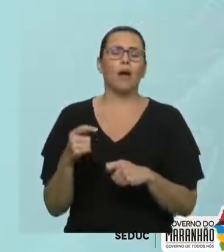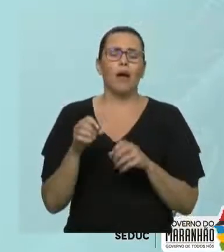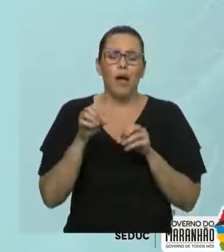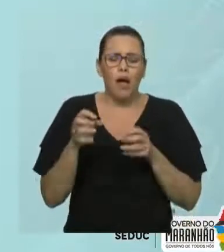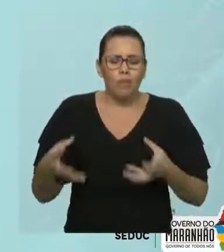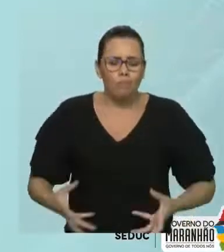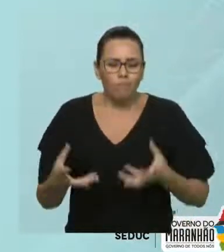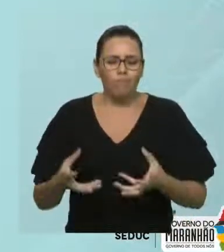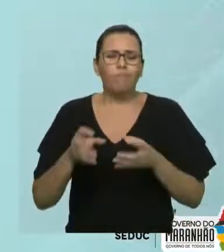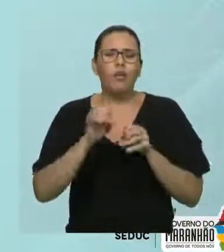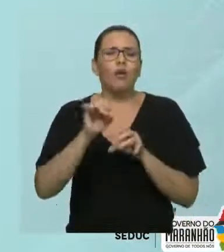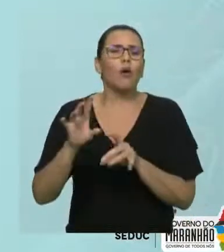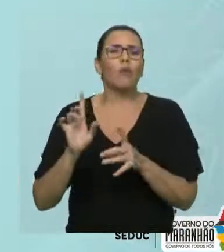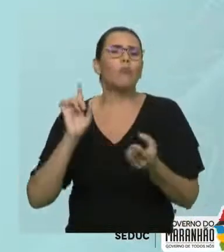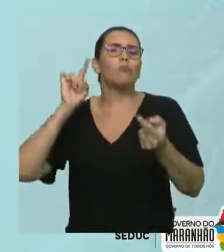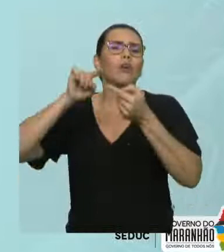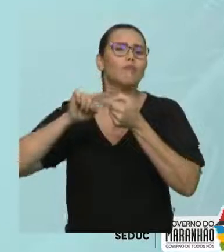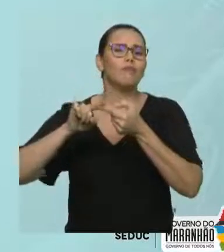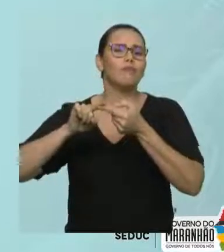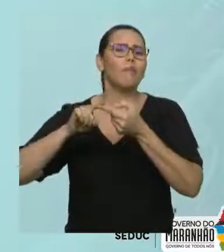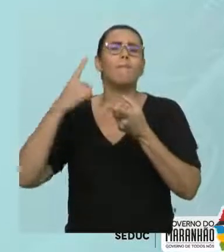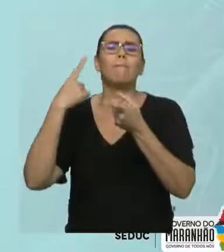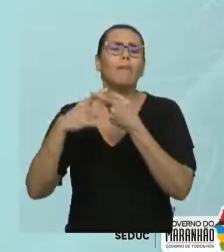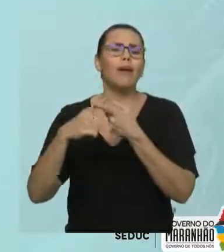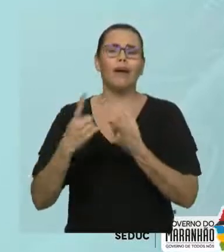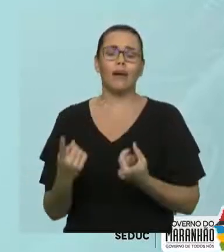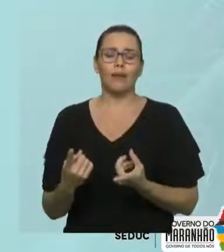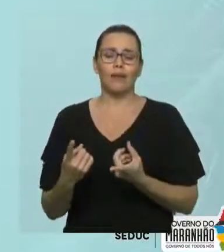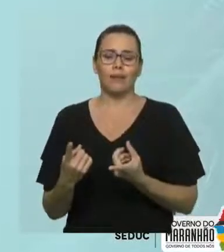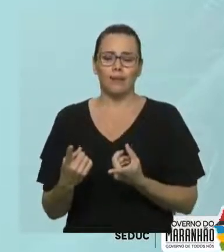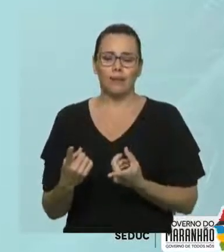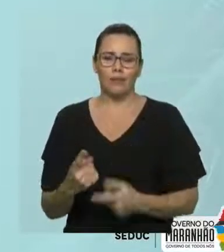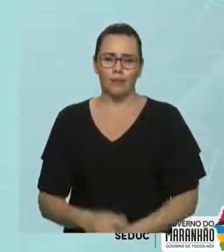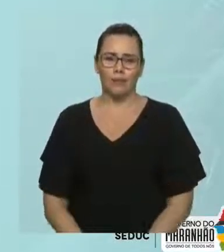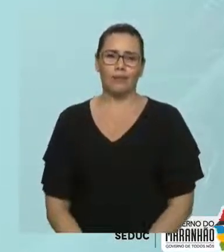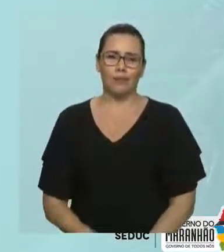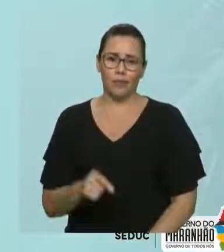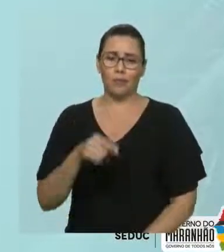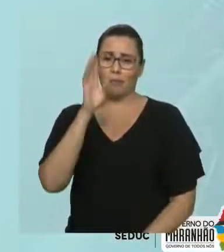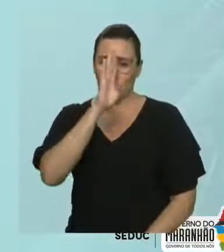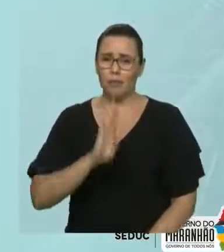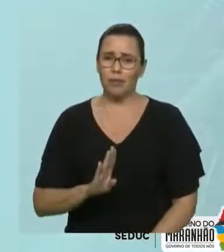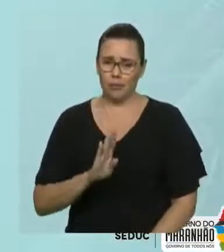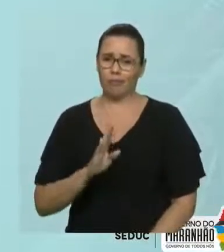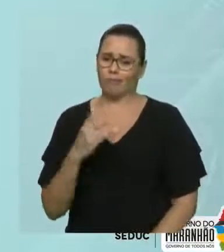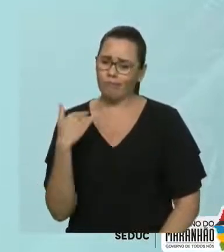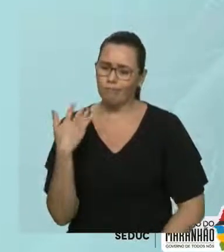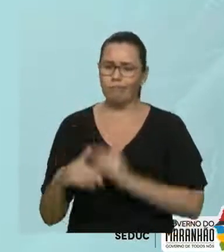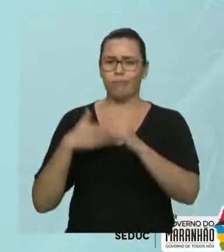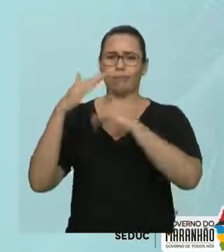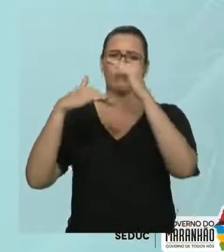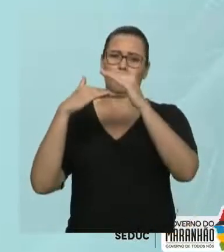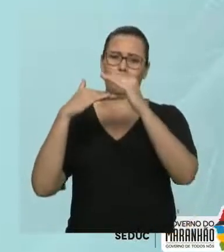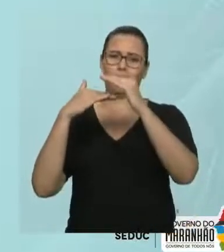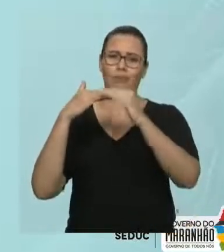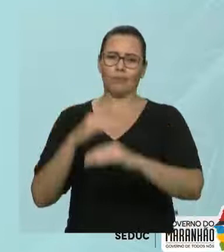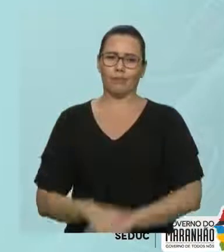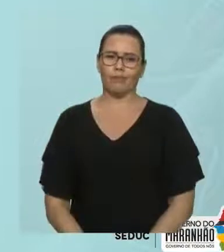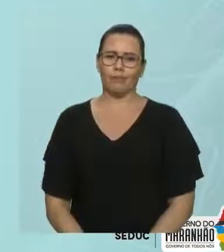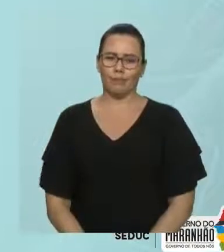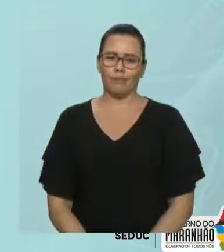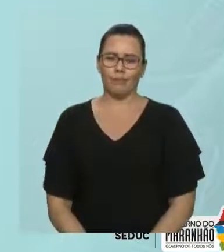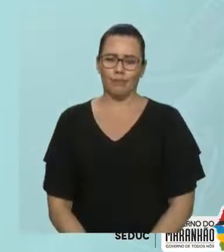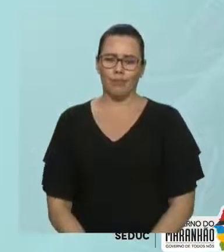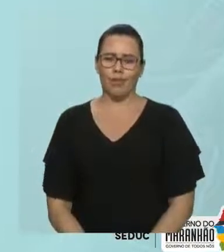educação? Para que todos devem investir em educação? Para que o país alcance o desenvolvimento. Tudo bem? Ok.